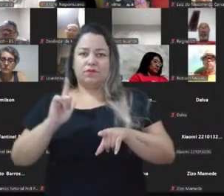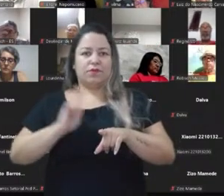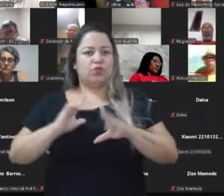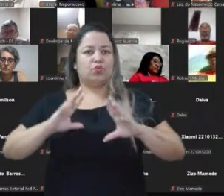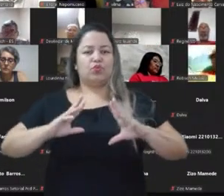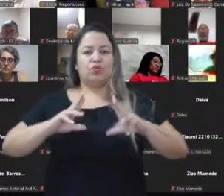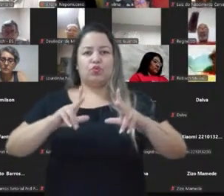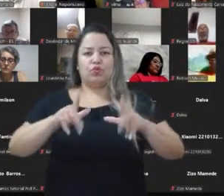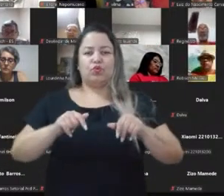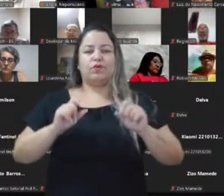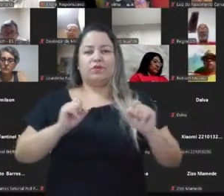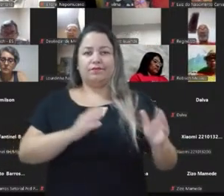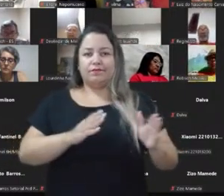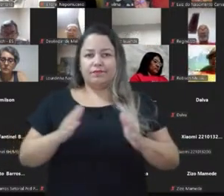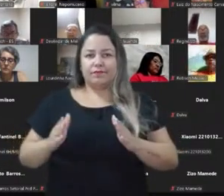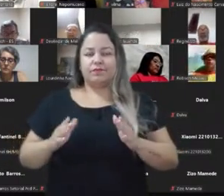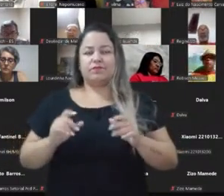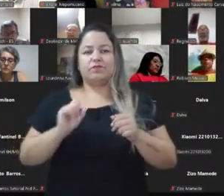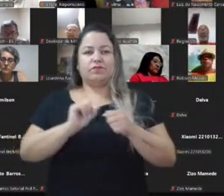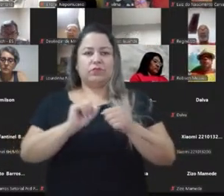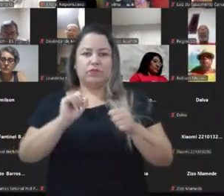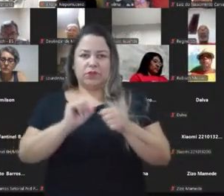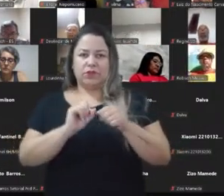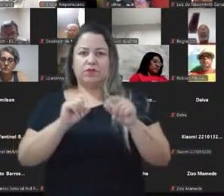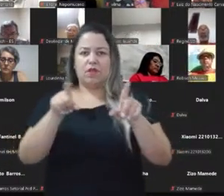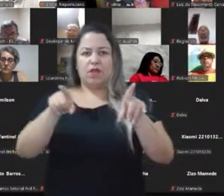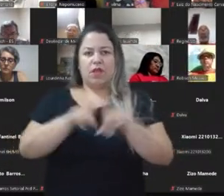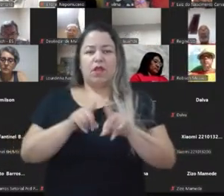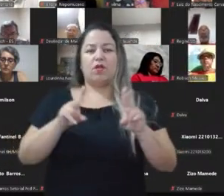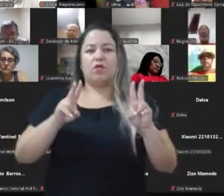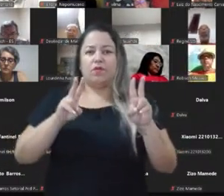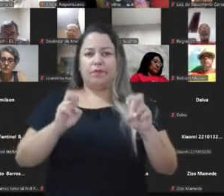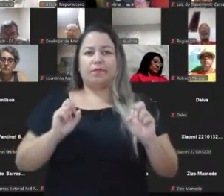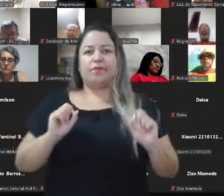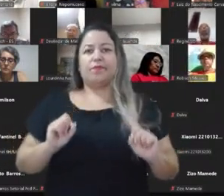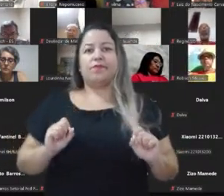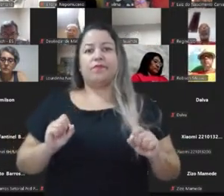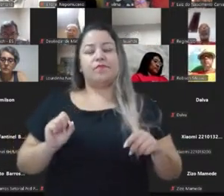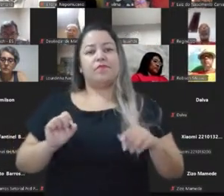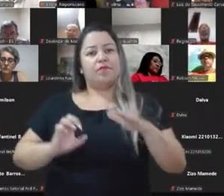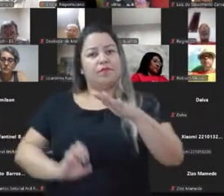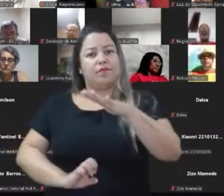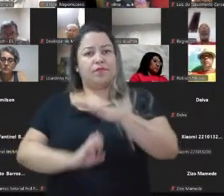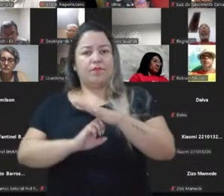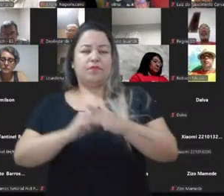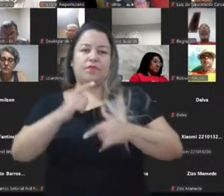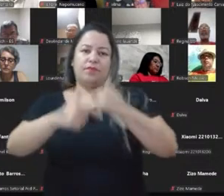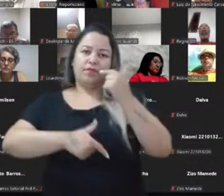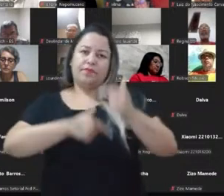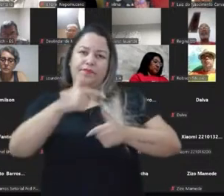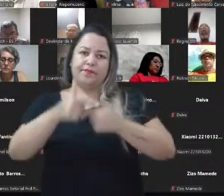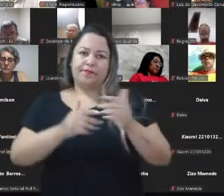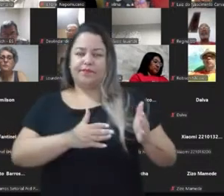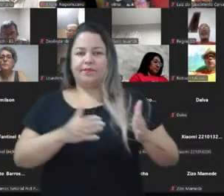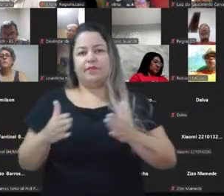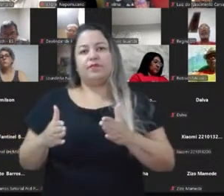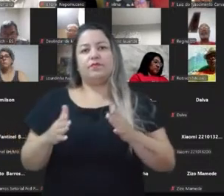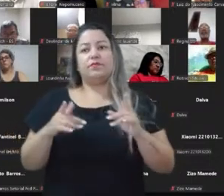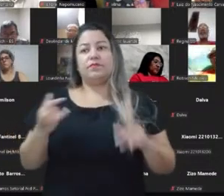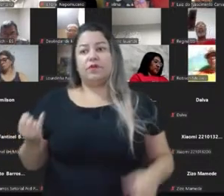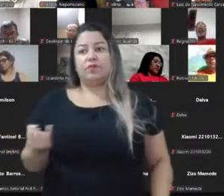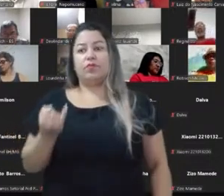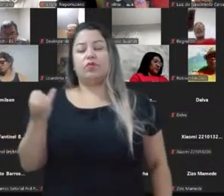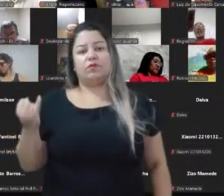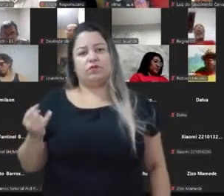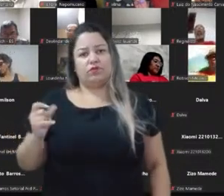tudo isso. E mesmo eles que fizeram para ficar. Só a empresa e o trabalhador aqui têm brechas. Uma brecha importante